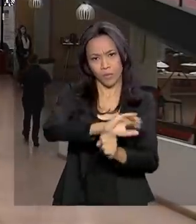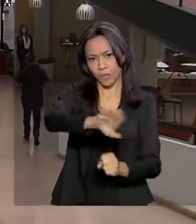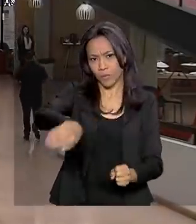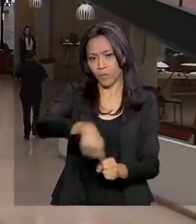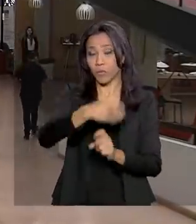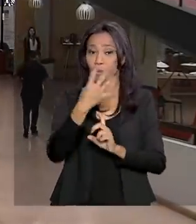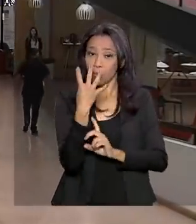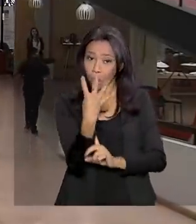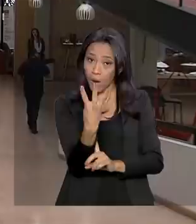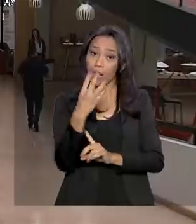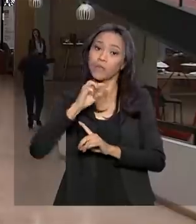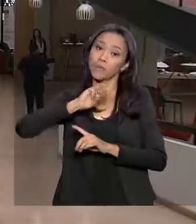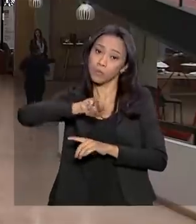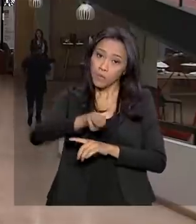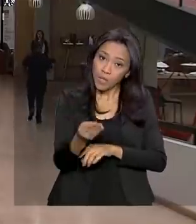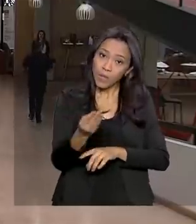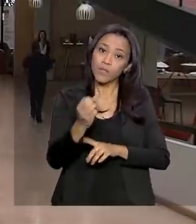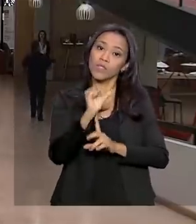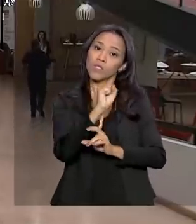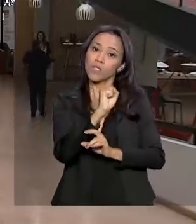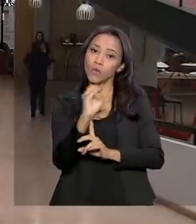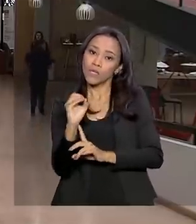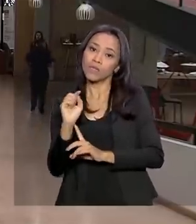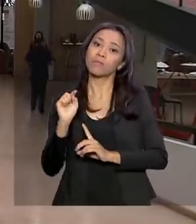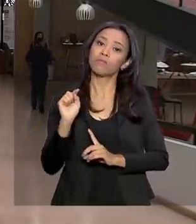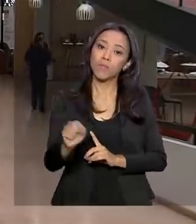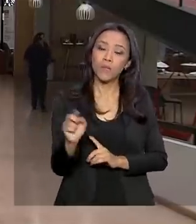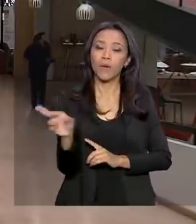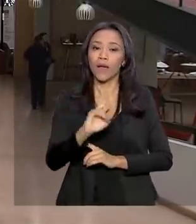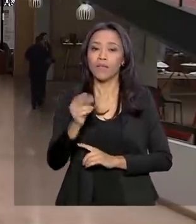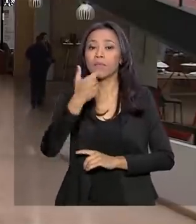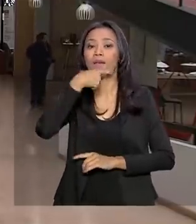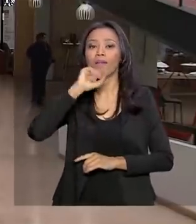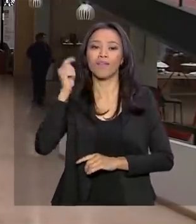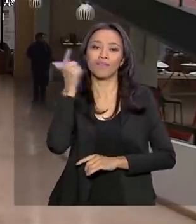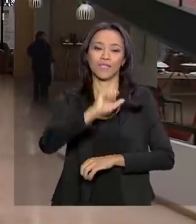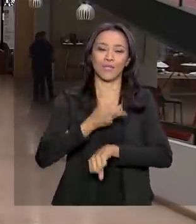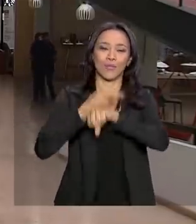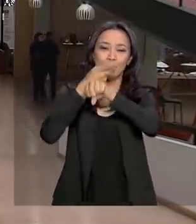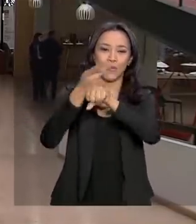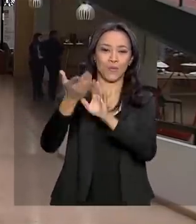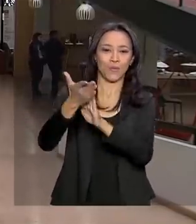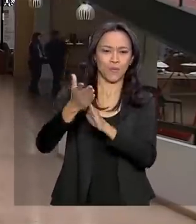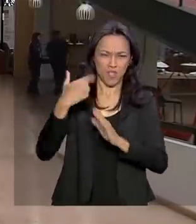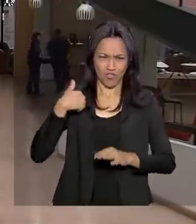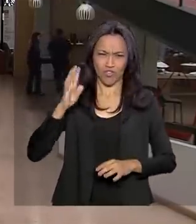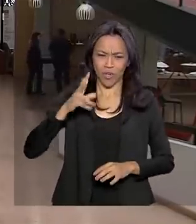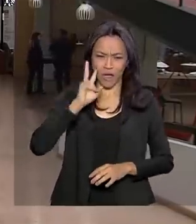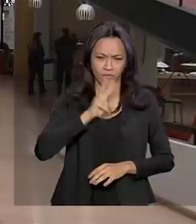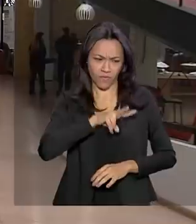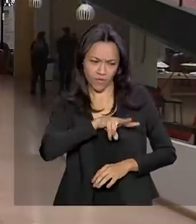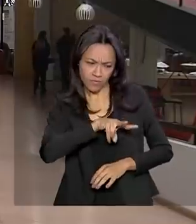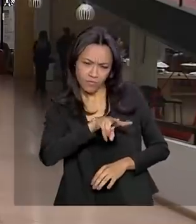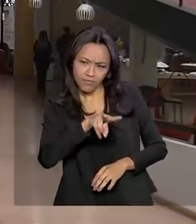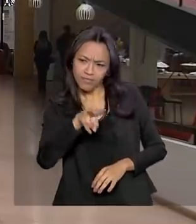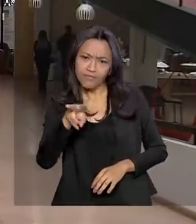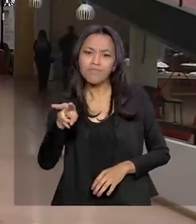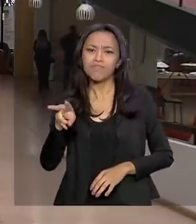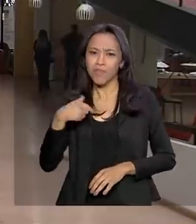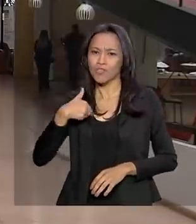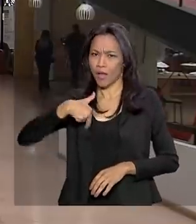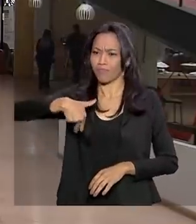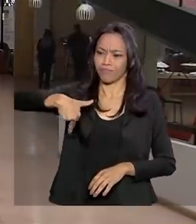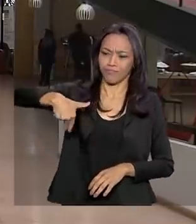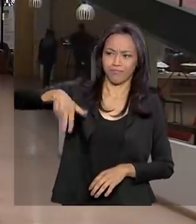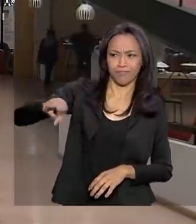R$ 4,8 milhões para os vencedores. Eu já dei uma volta pelo evento aqui, viu, Renata? E o pessoal